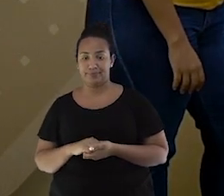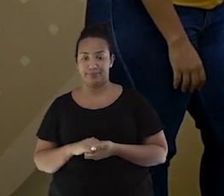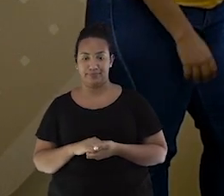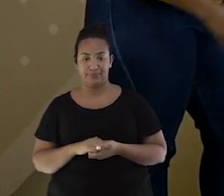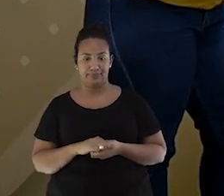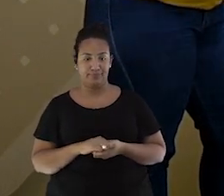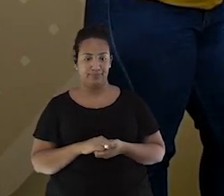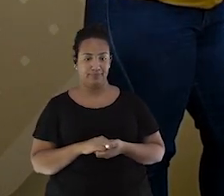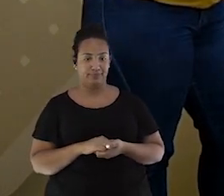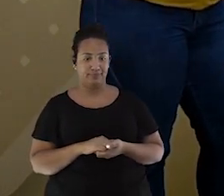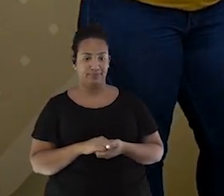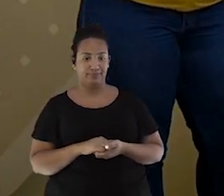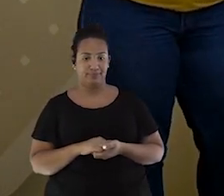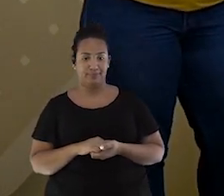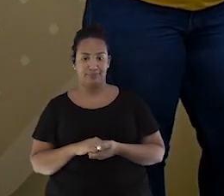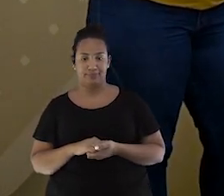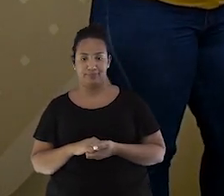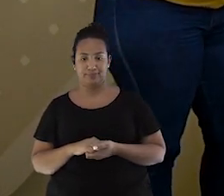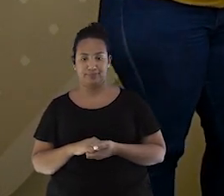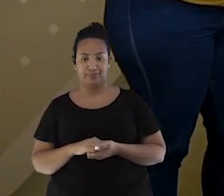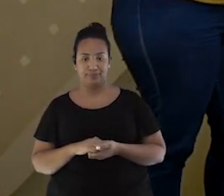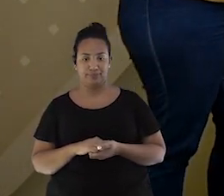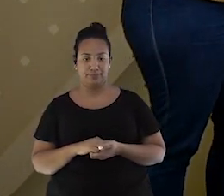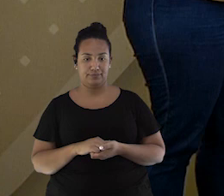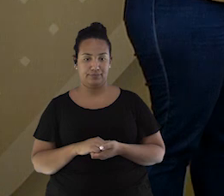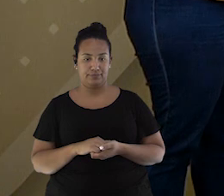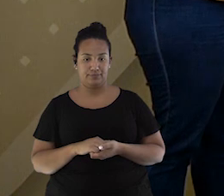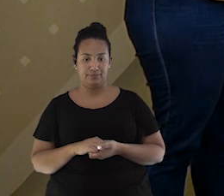Hum, Coen, coen, coen. Aqui o 8.